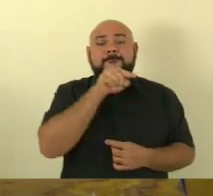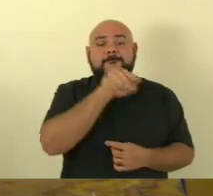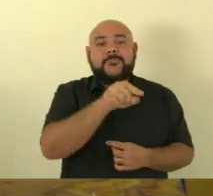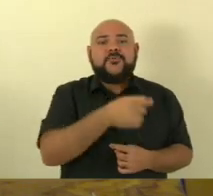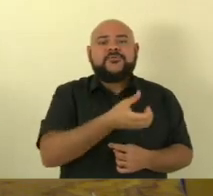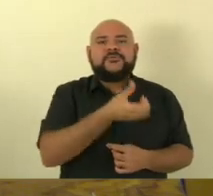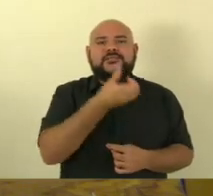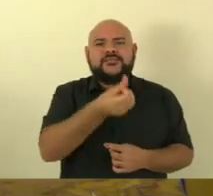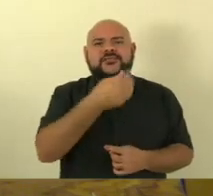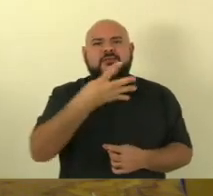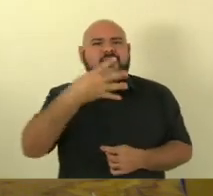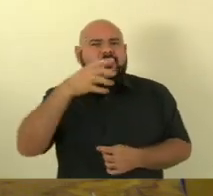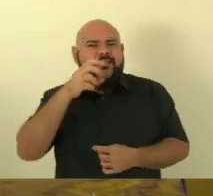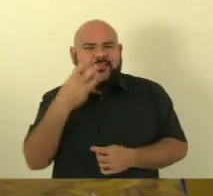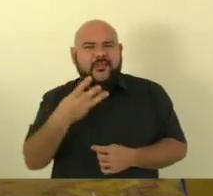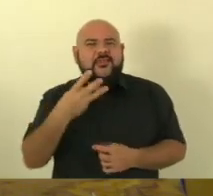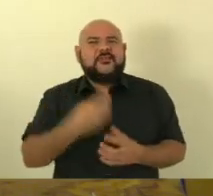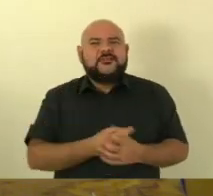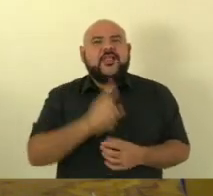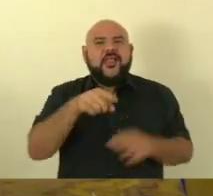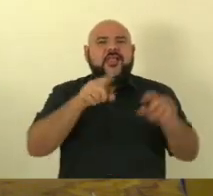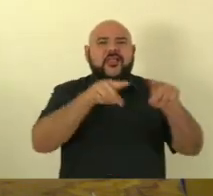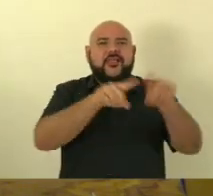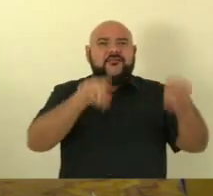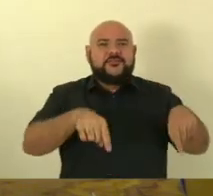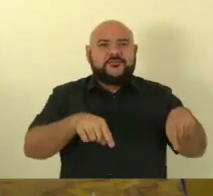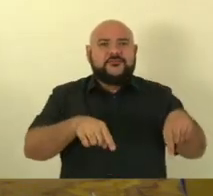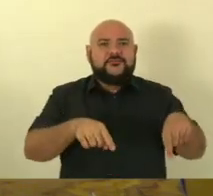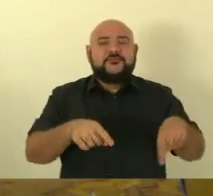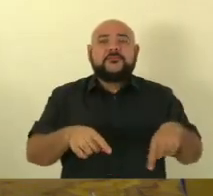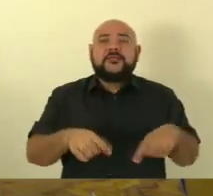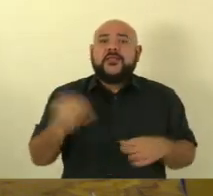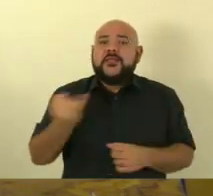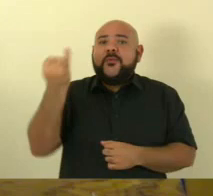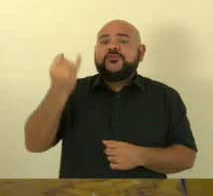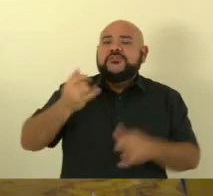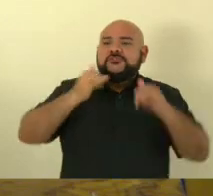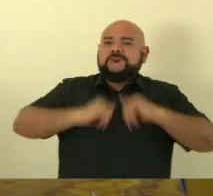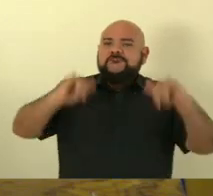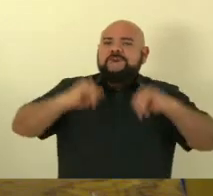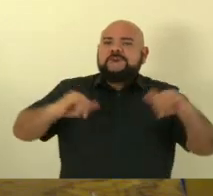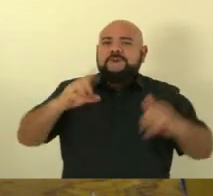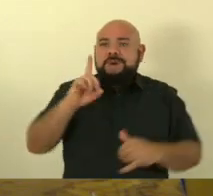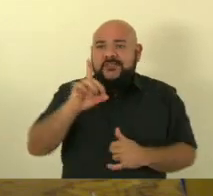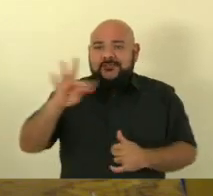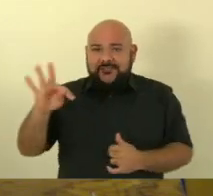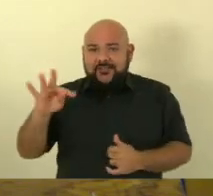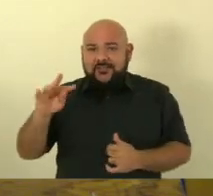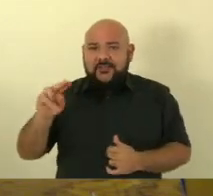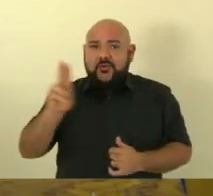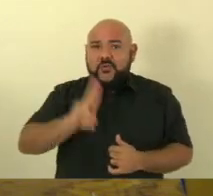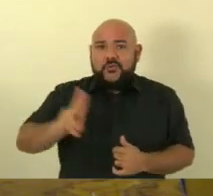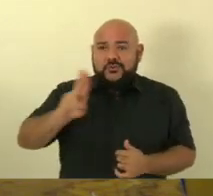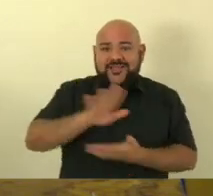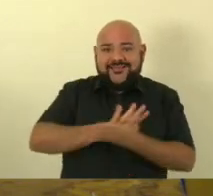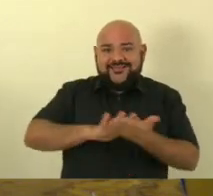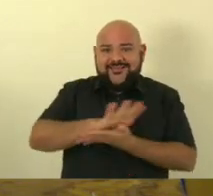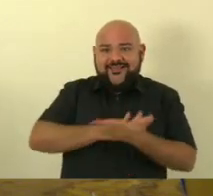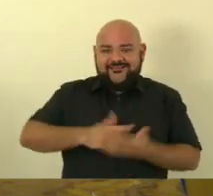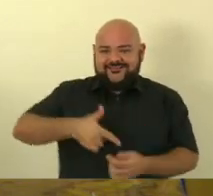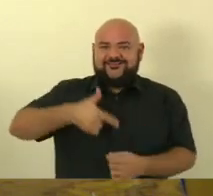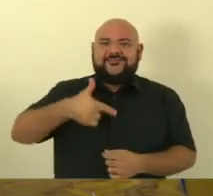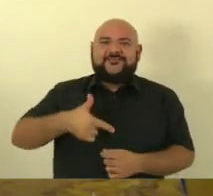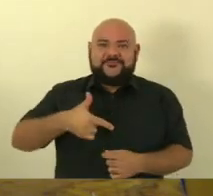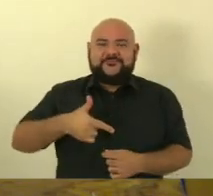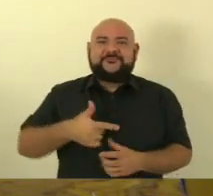registrar que os DTs não usam armas por força da legislação os DTs não podem manusear essas armas